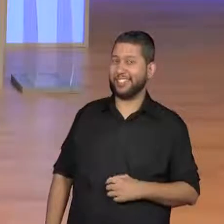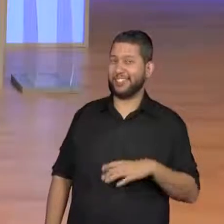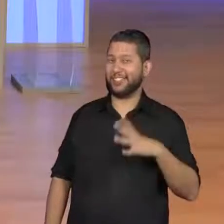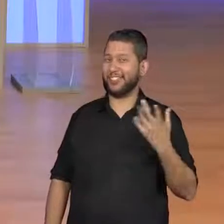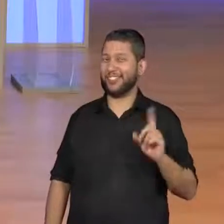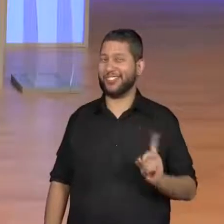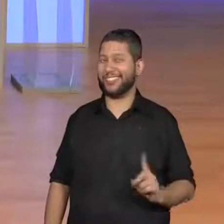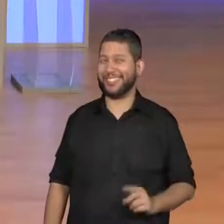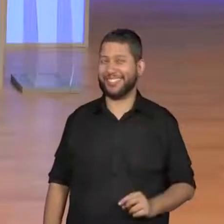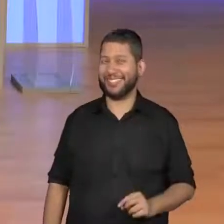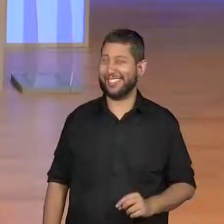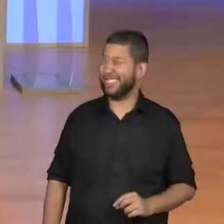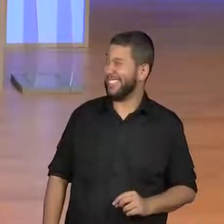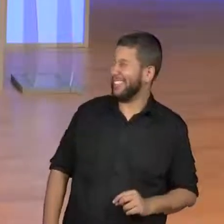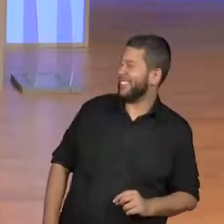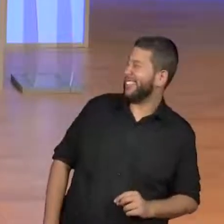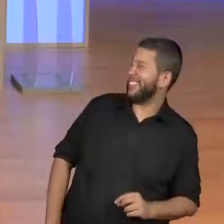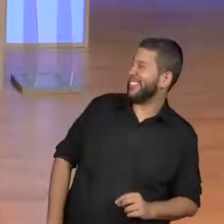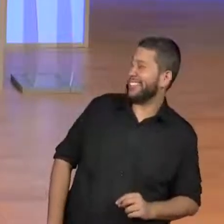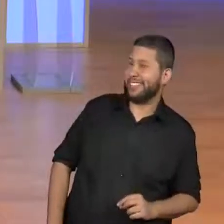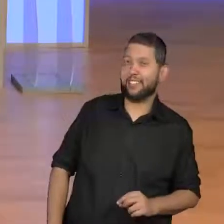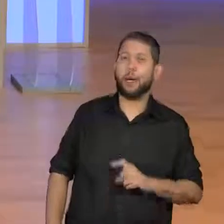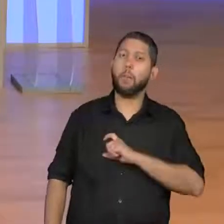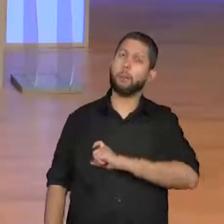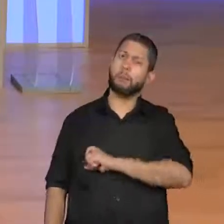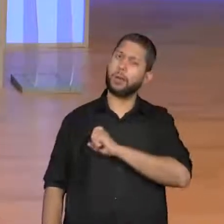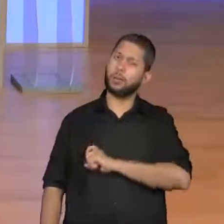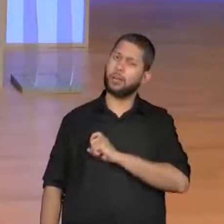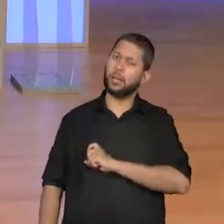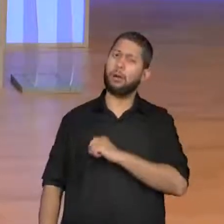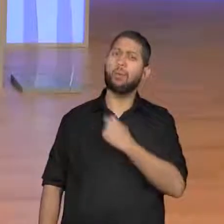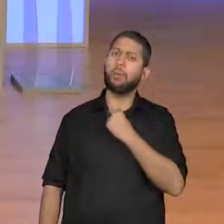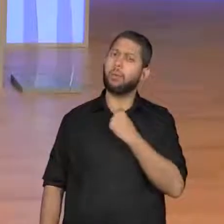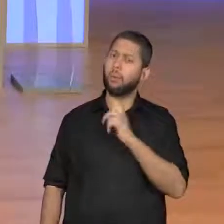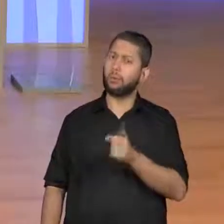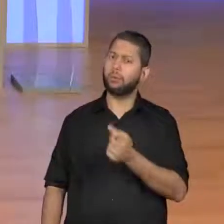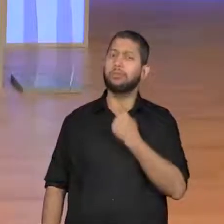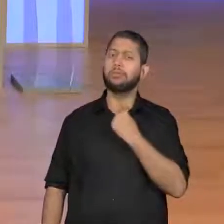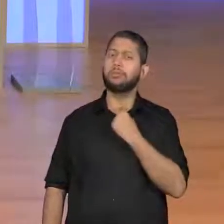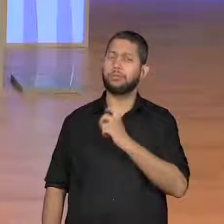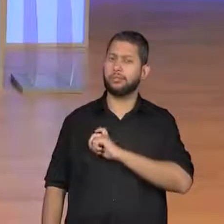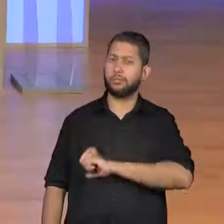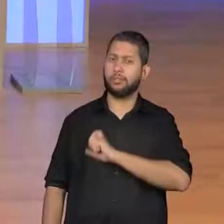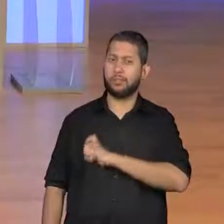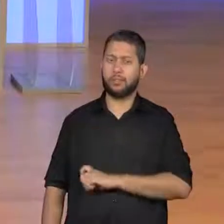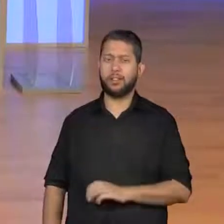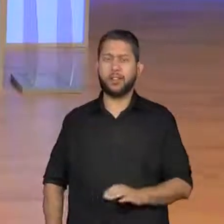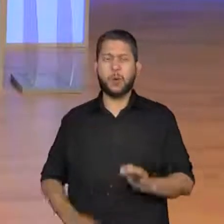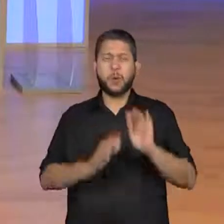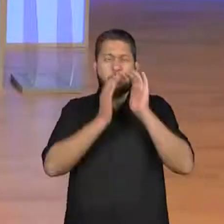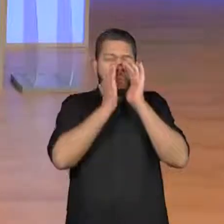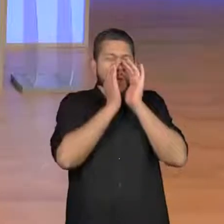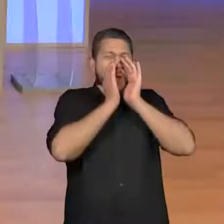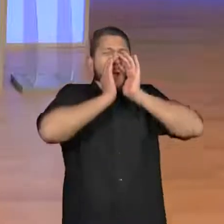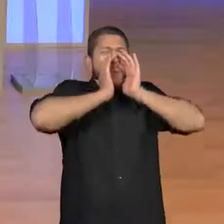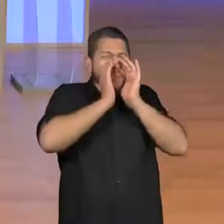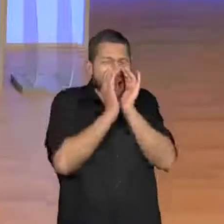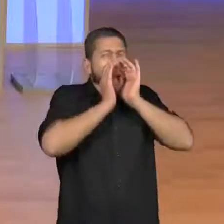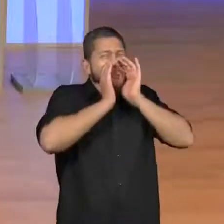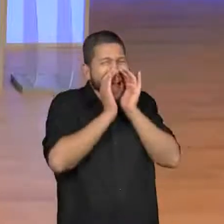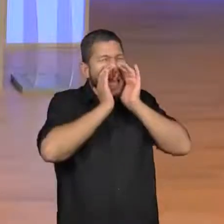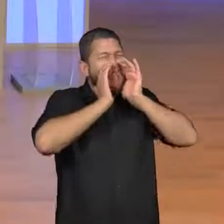Olha a cara do professor Rafa, eu não vou fazer isso. Mas imagina se eu pego o megafone e dou um grito aqui,